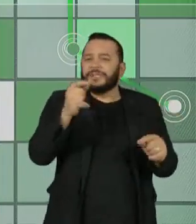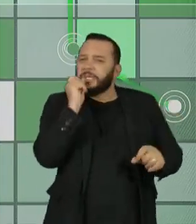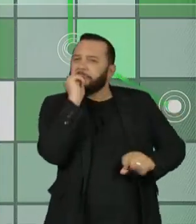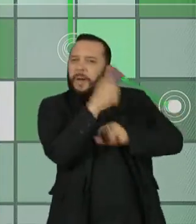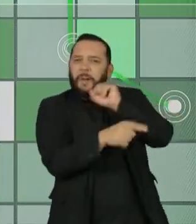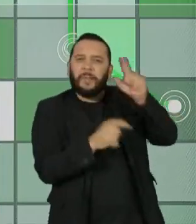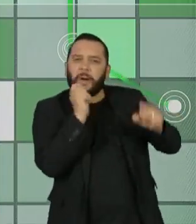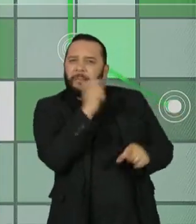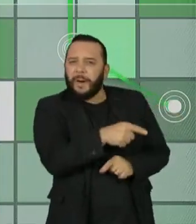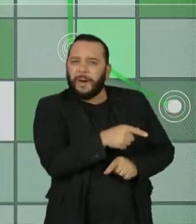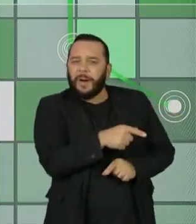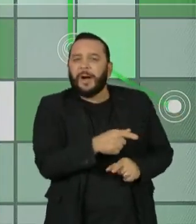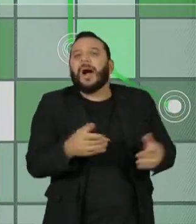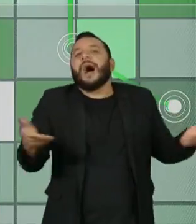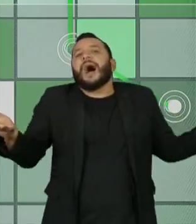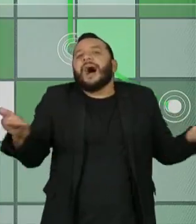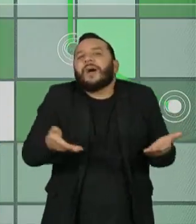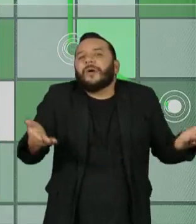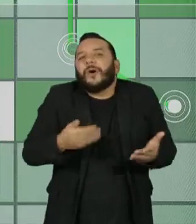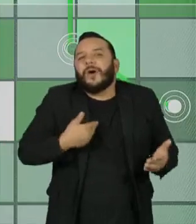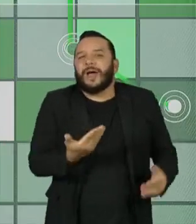no picolé de chuchu.